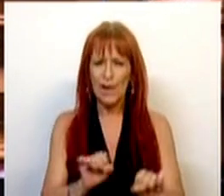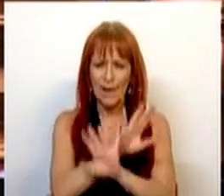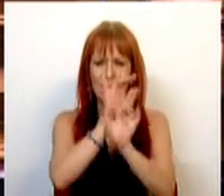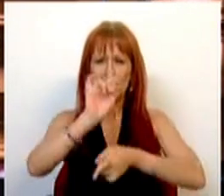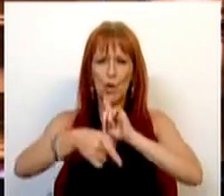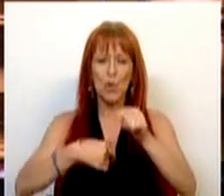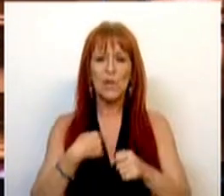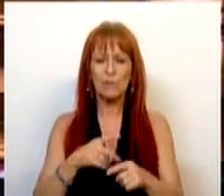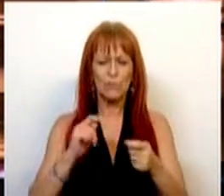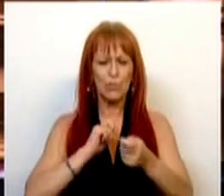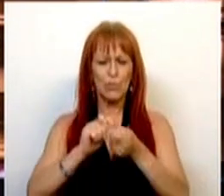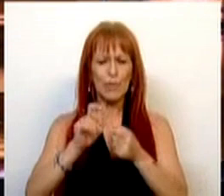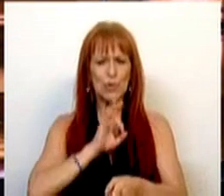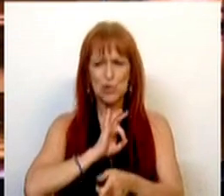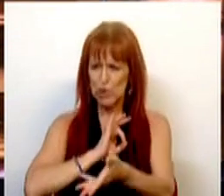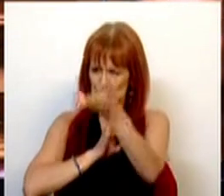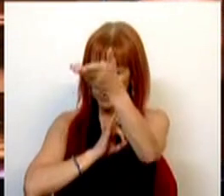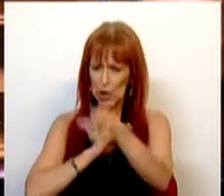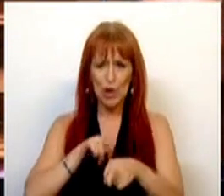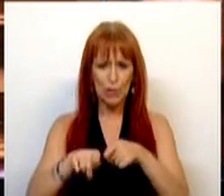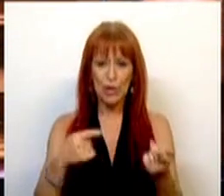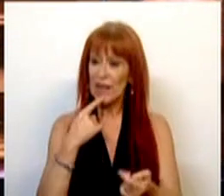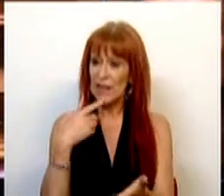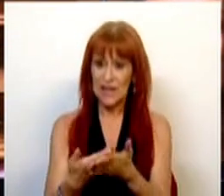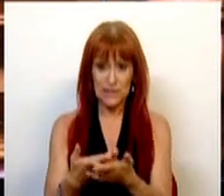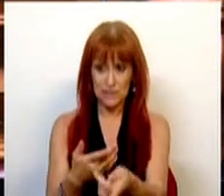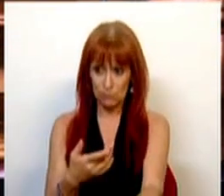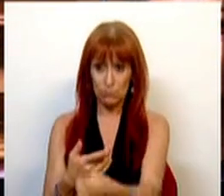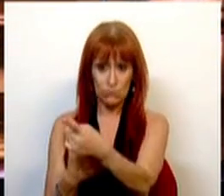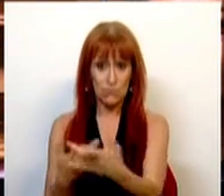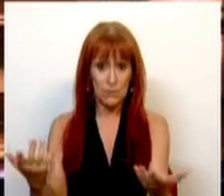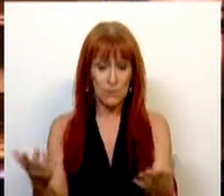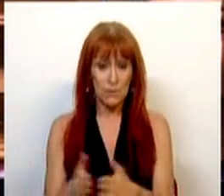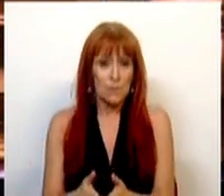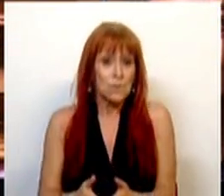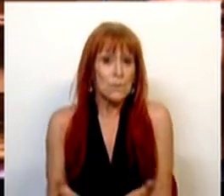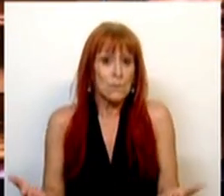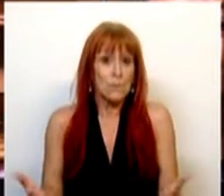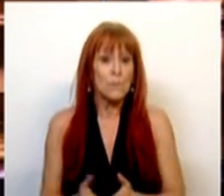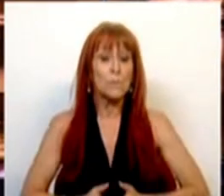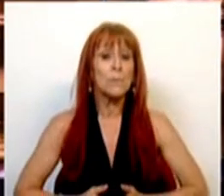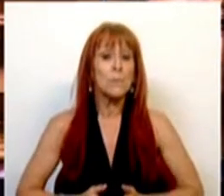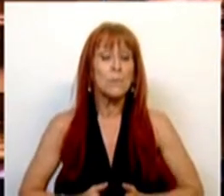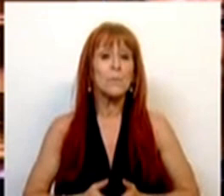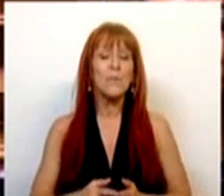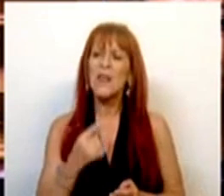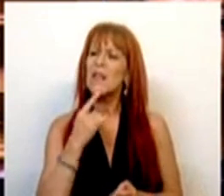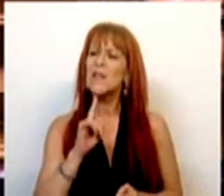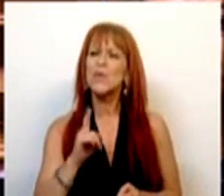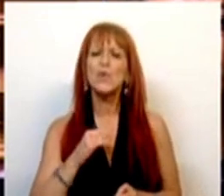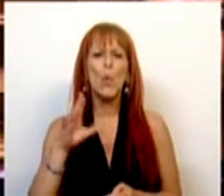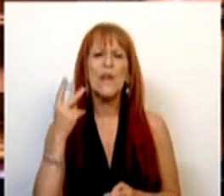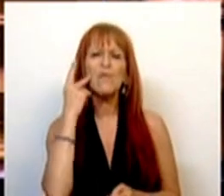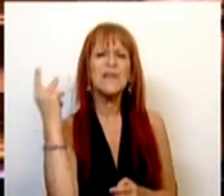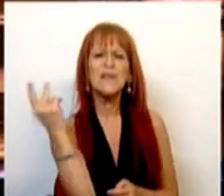uma entrevista que o Sr. Deputado deu indicação e que fez referência quando